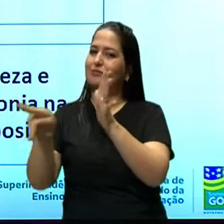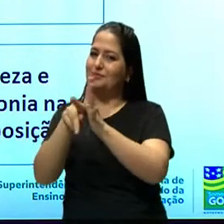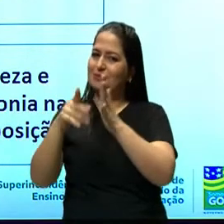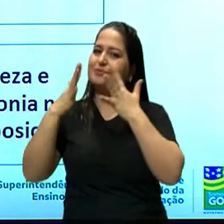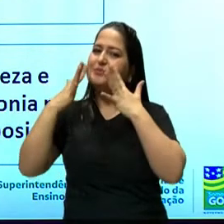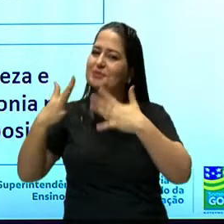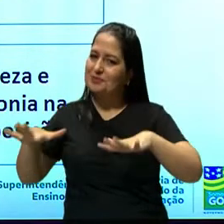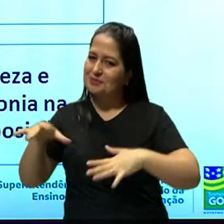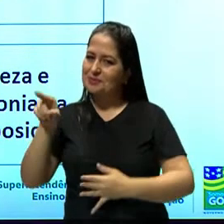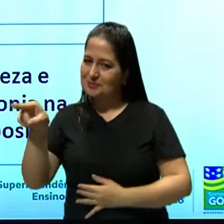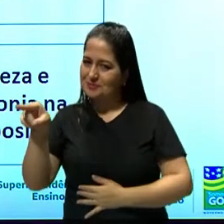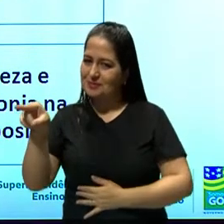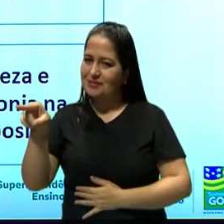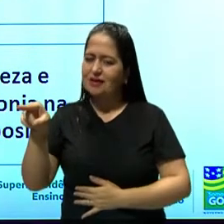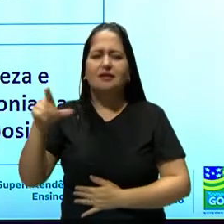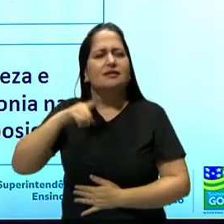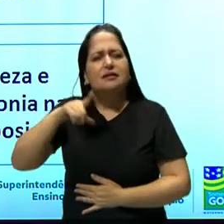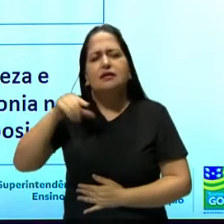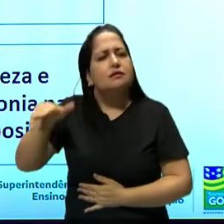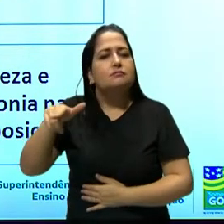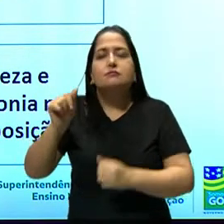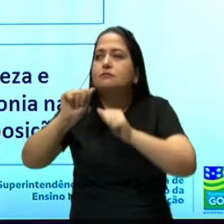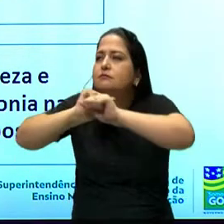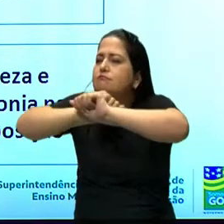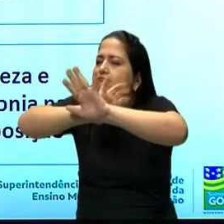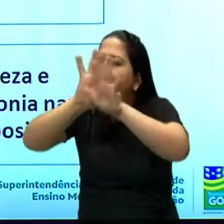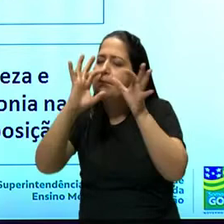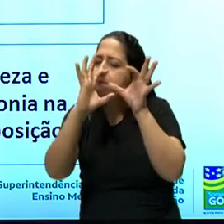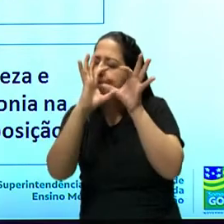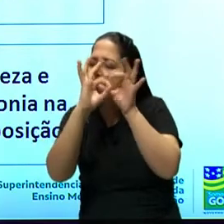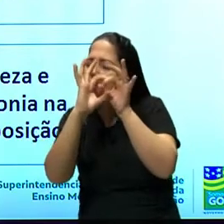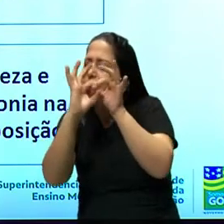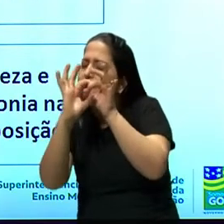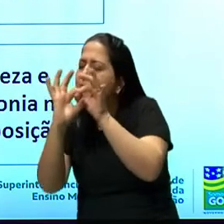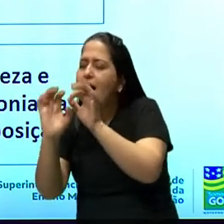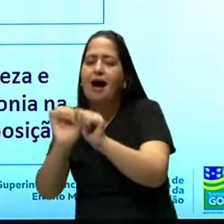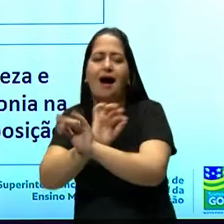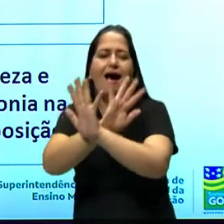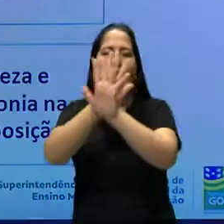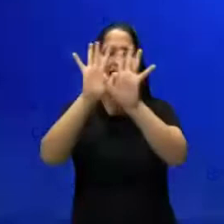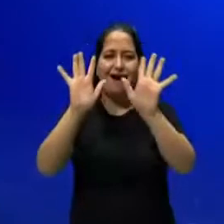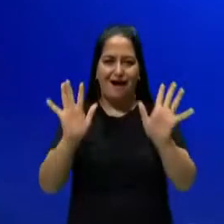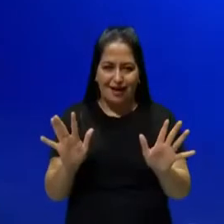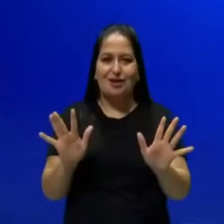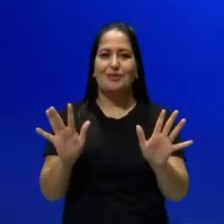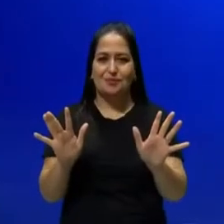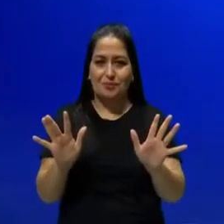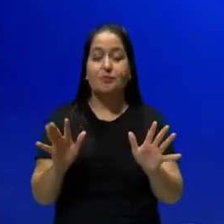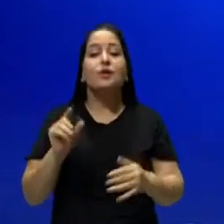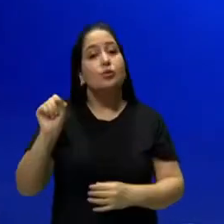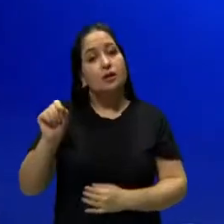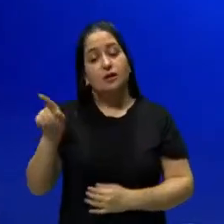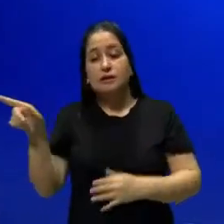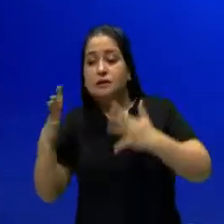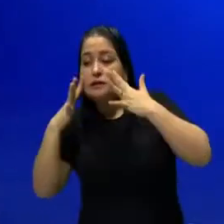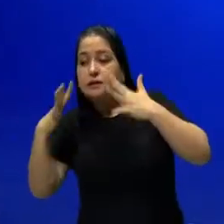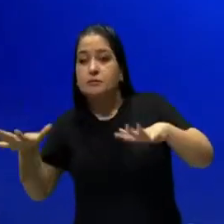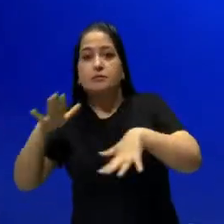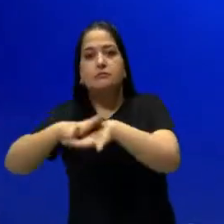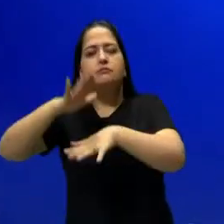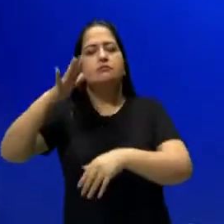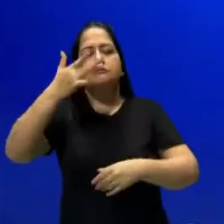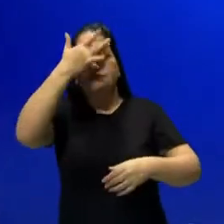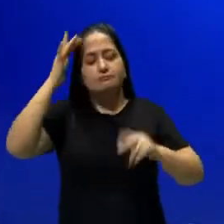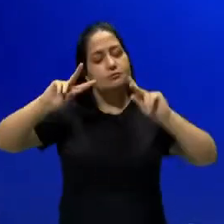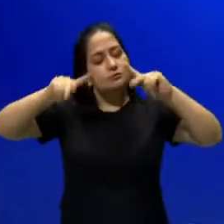naturalismo. Uma clareza de harmonia na composição. Nessa parte, o ser humano é mostrado